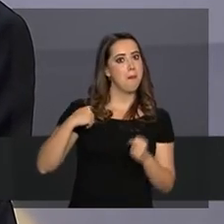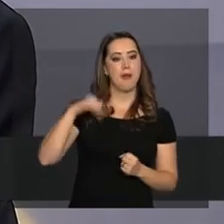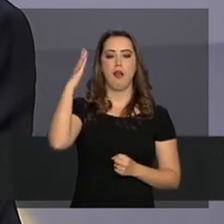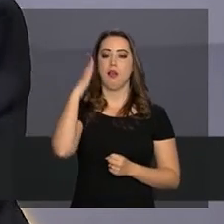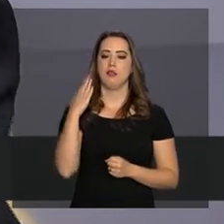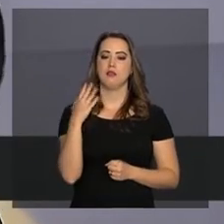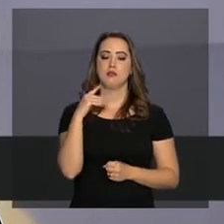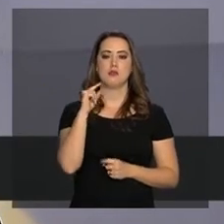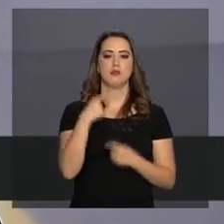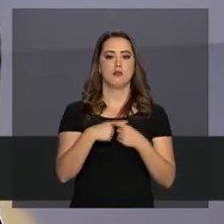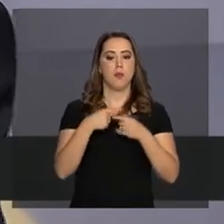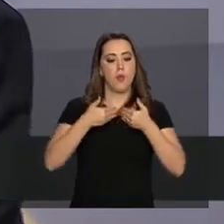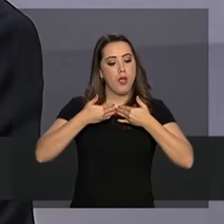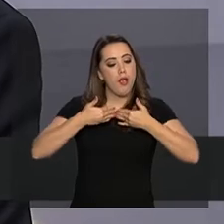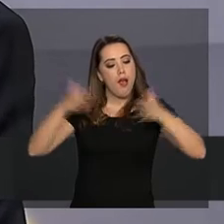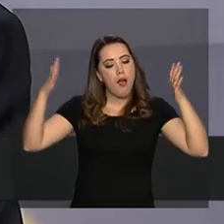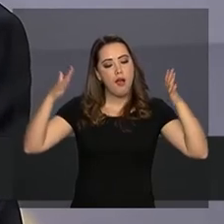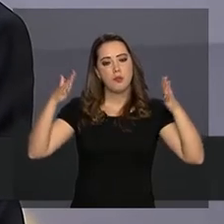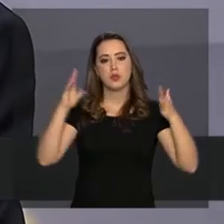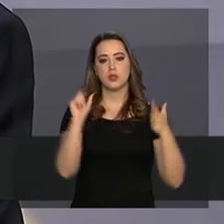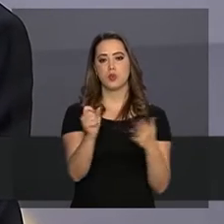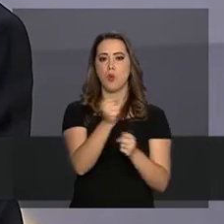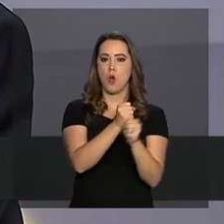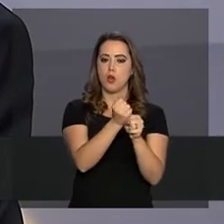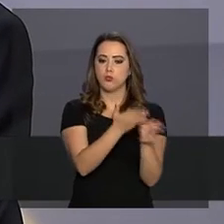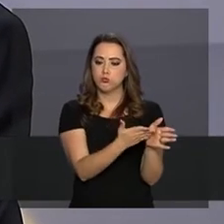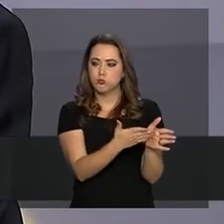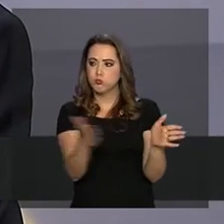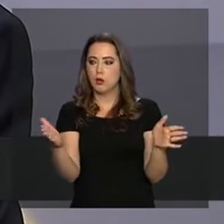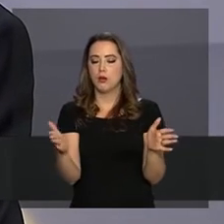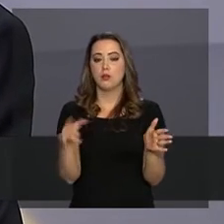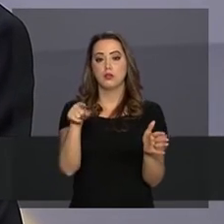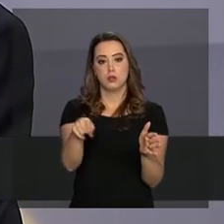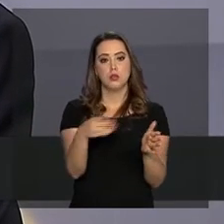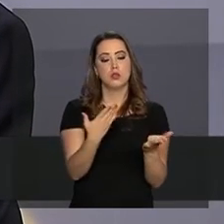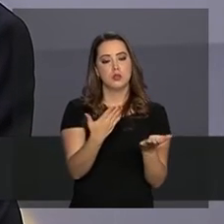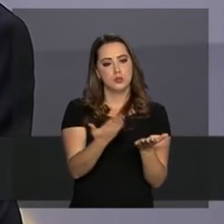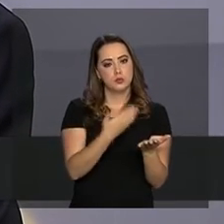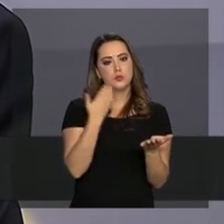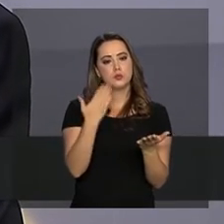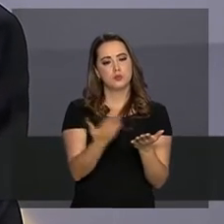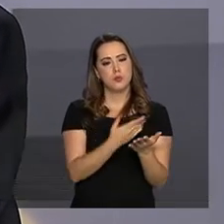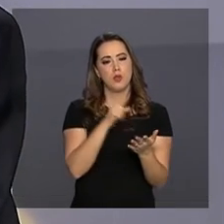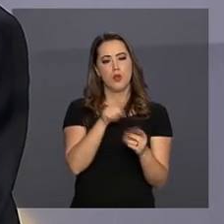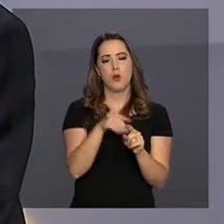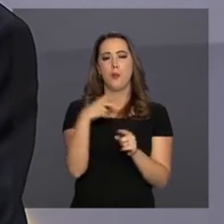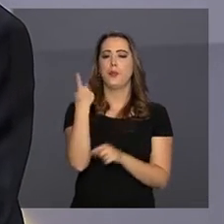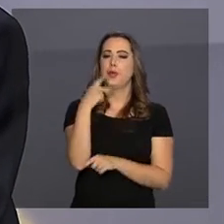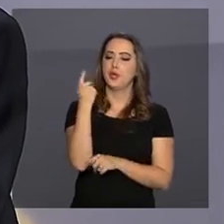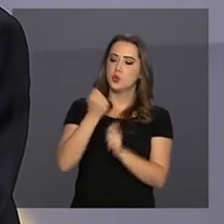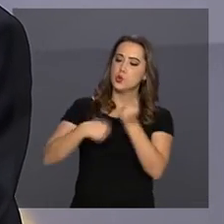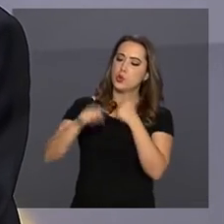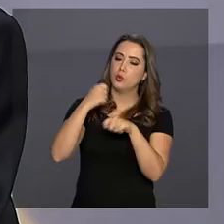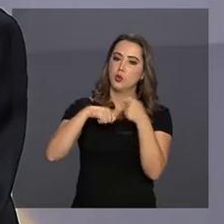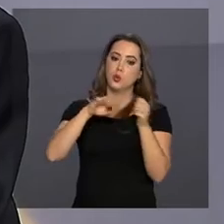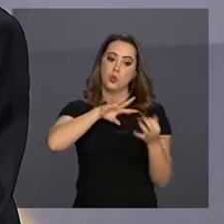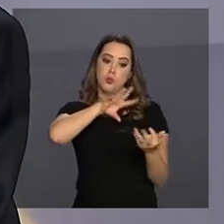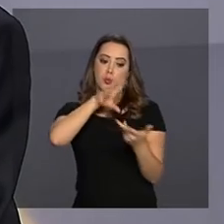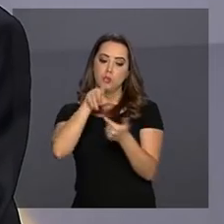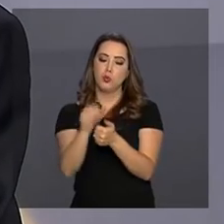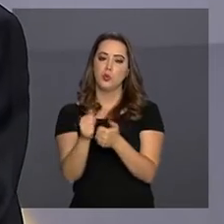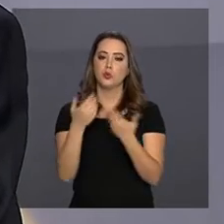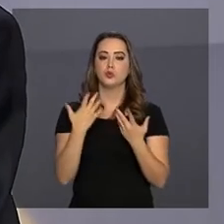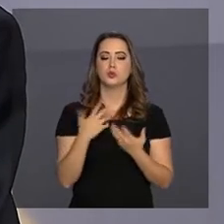o fato importante que abre o ano, o calendário político e econômico do mundo,